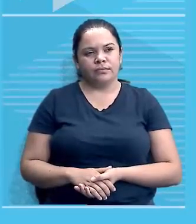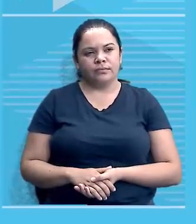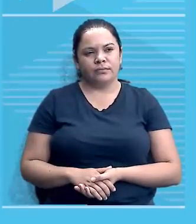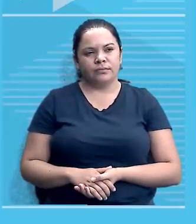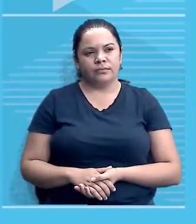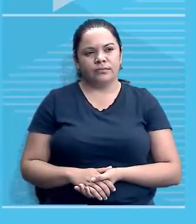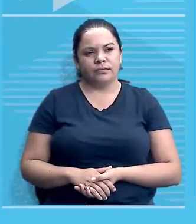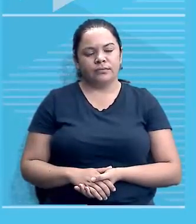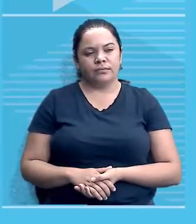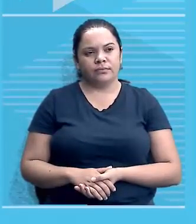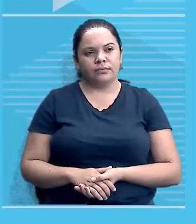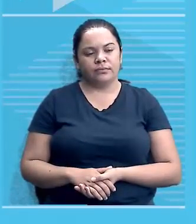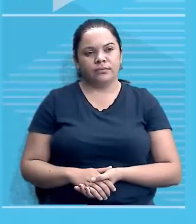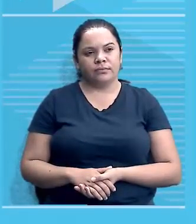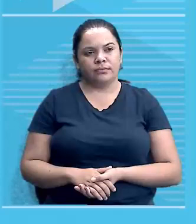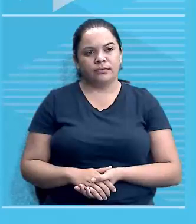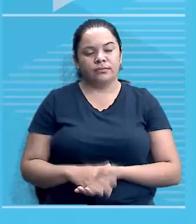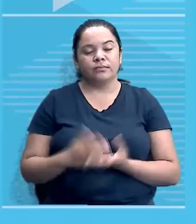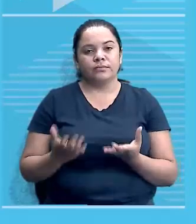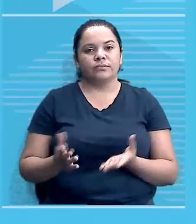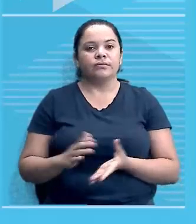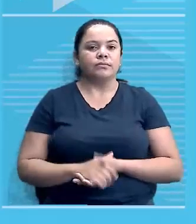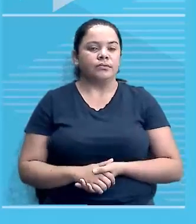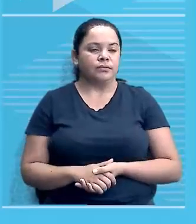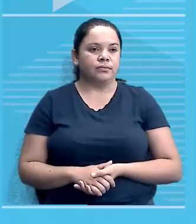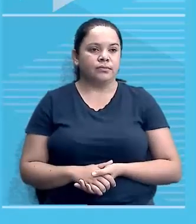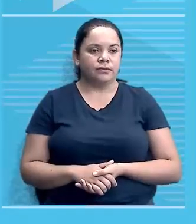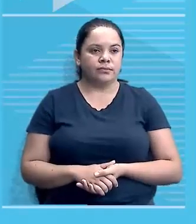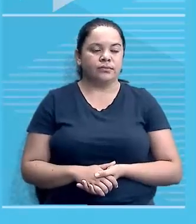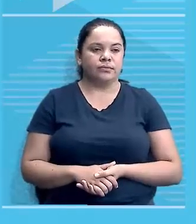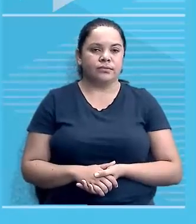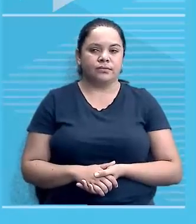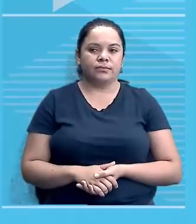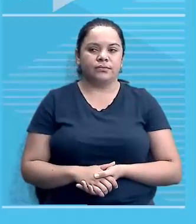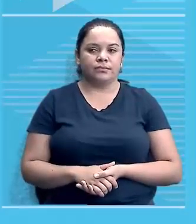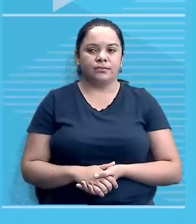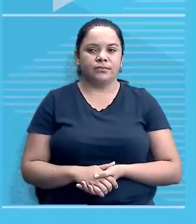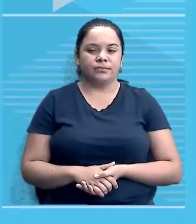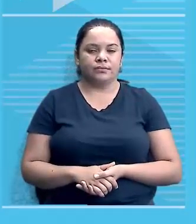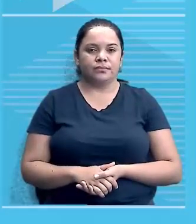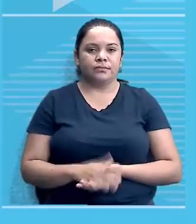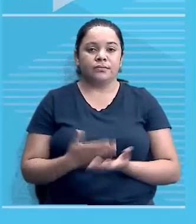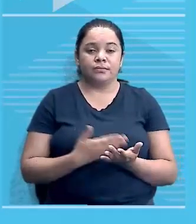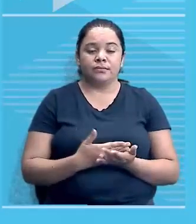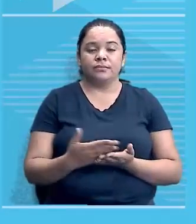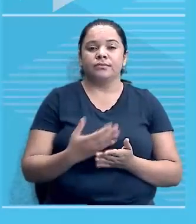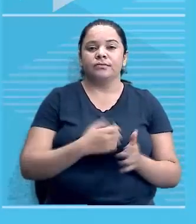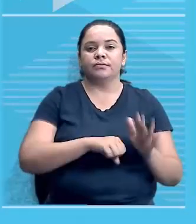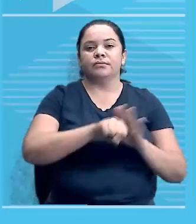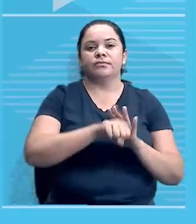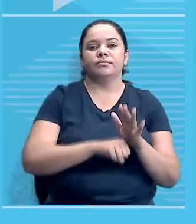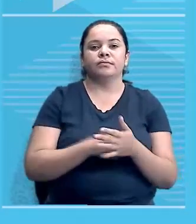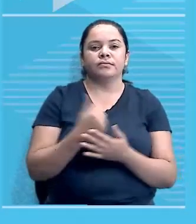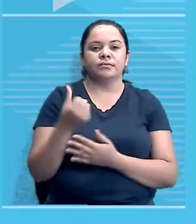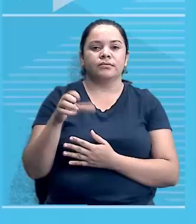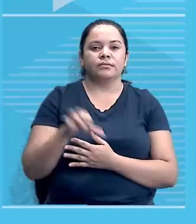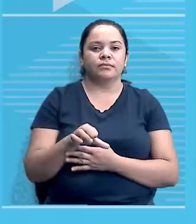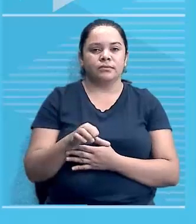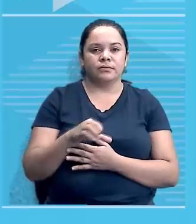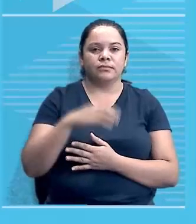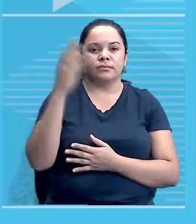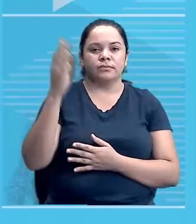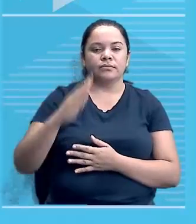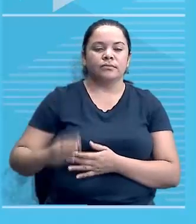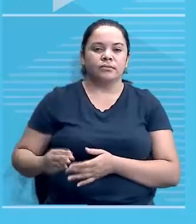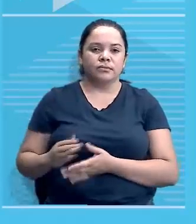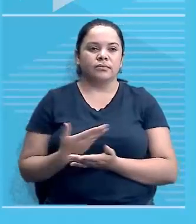em relação a Portugal, em 1822, no comecinho do século XIX, somente no final do século XIX, começo